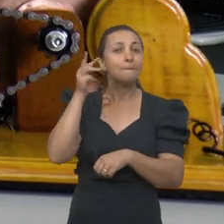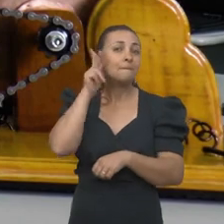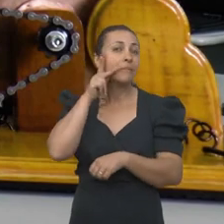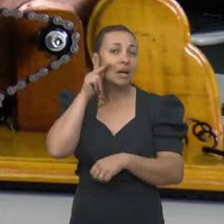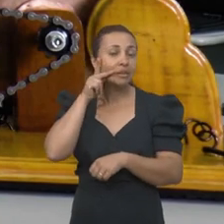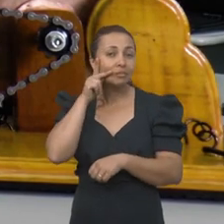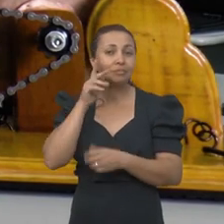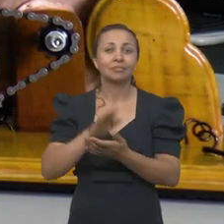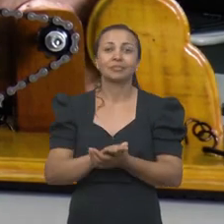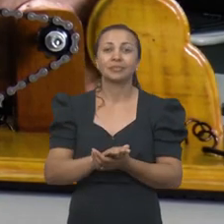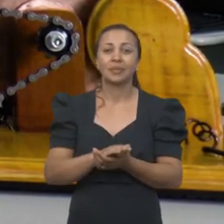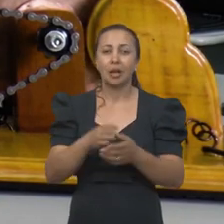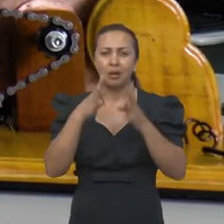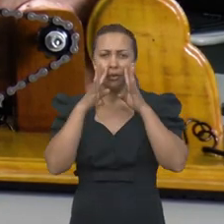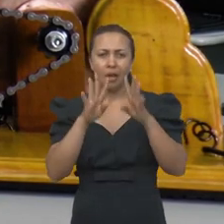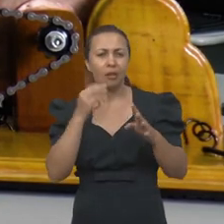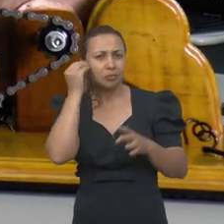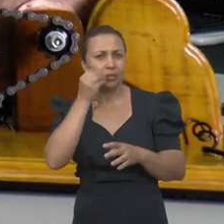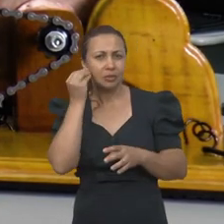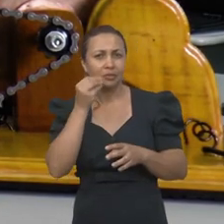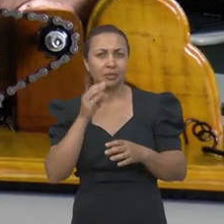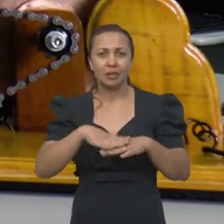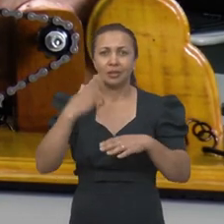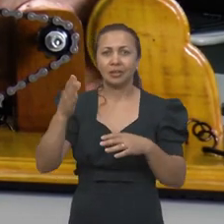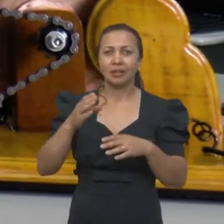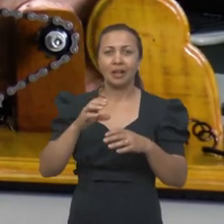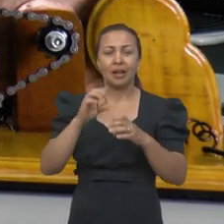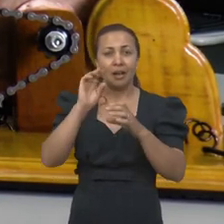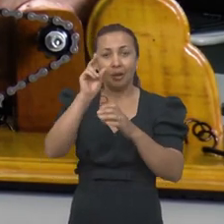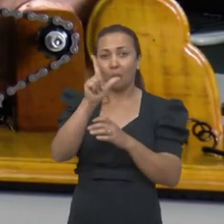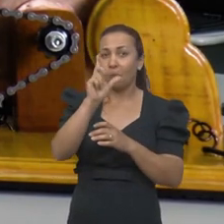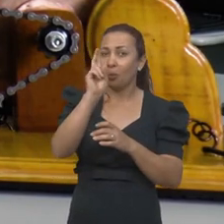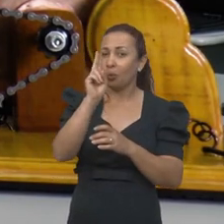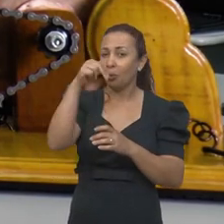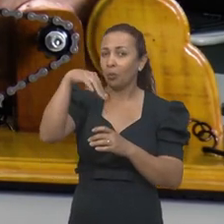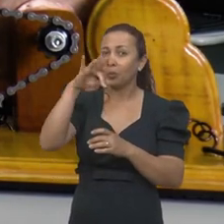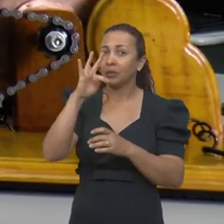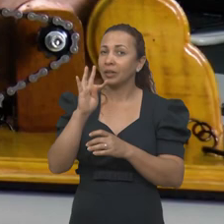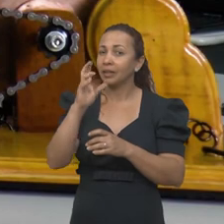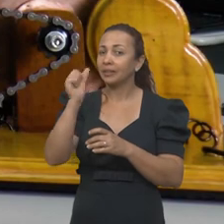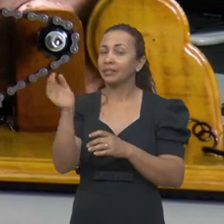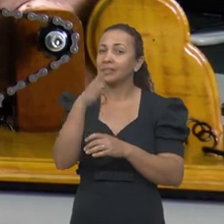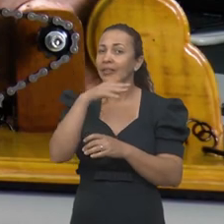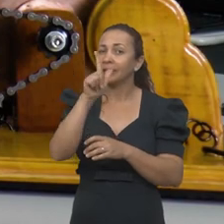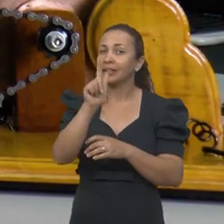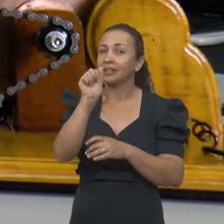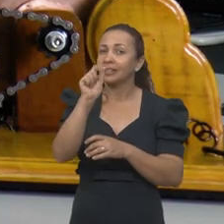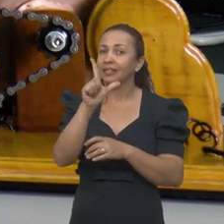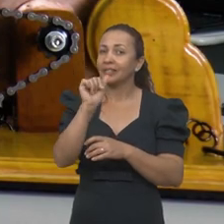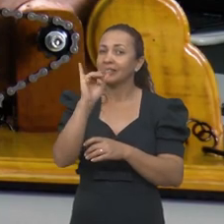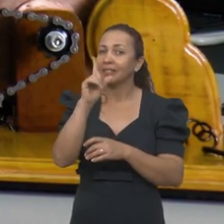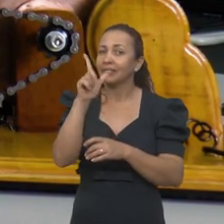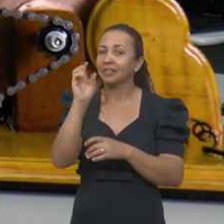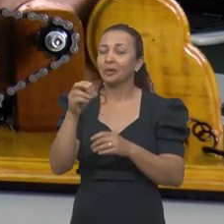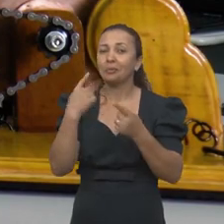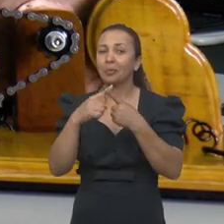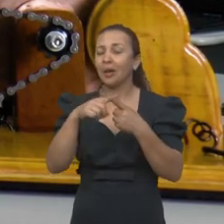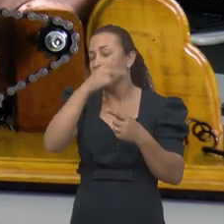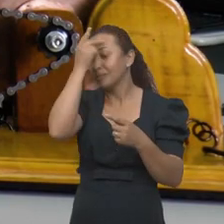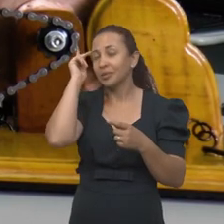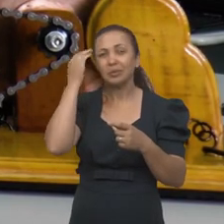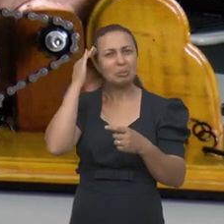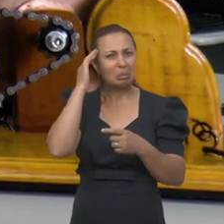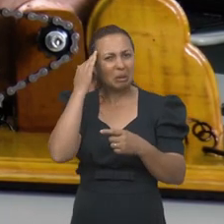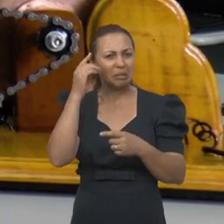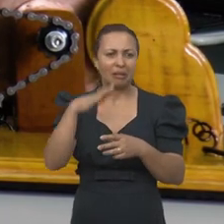Um dos nossos experimentos que eu acho que chama mais atenção é a luneta do Galileu, né? Primeiro porque é onde todo mundo acha que começou a